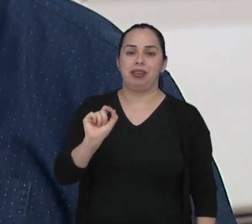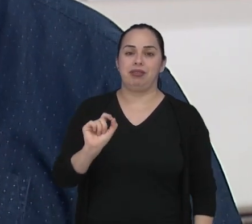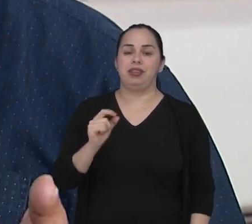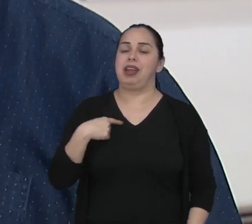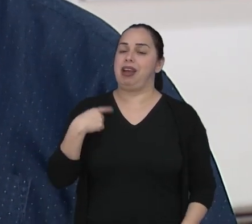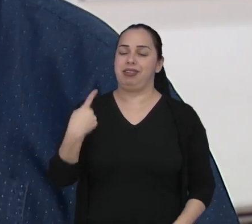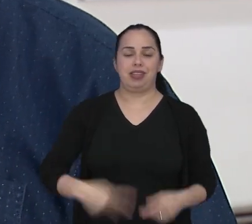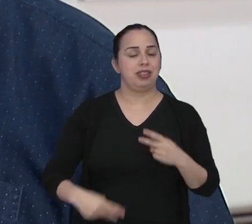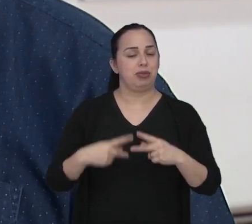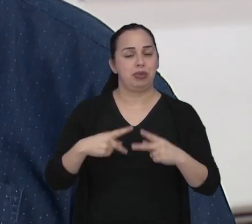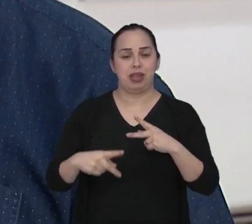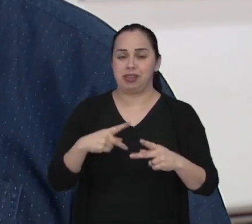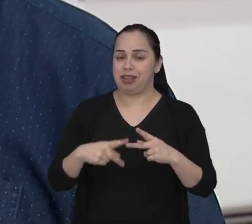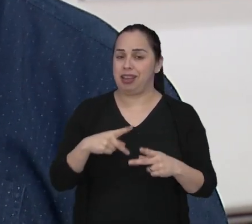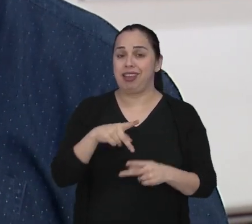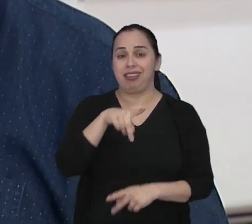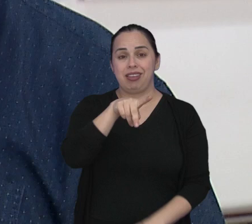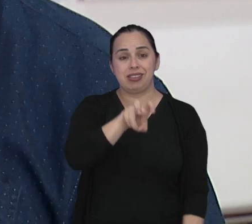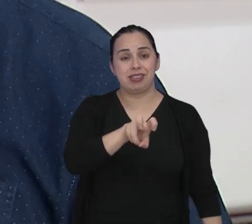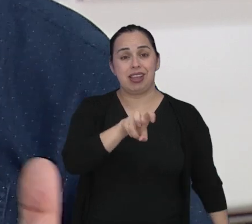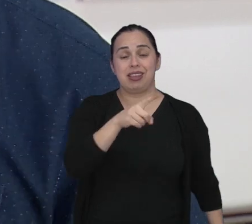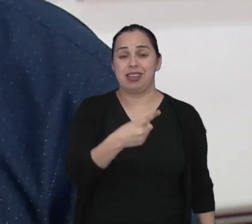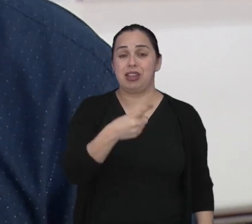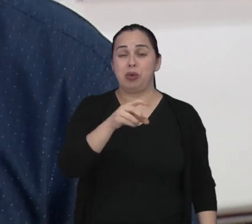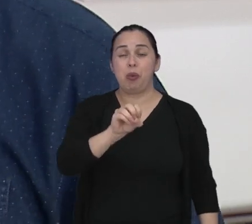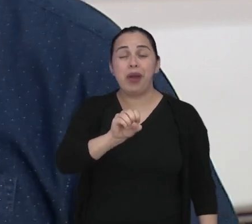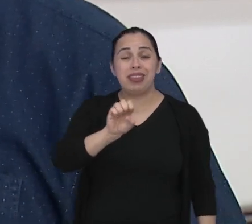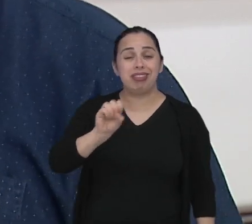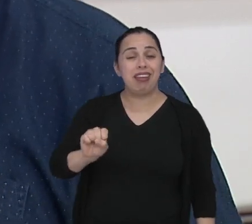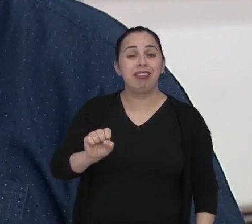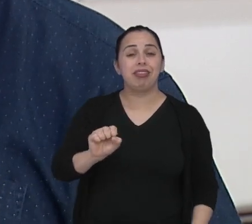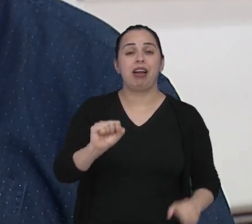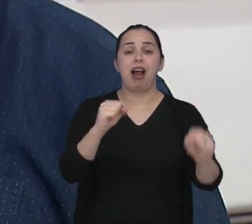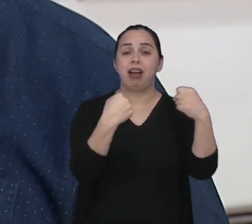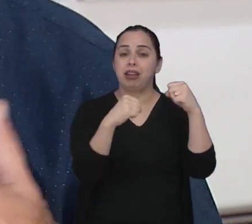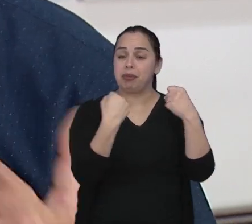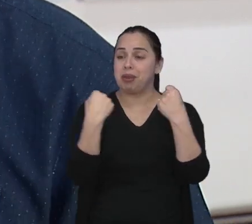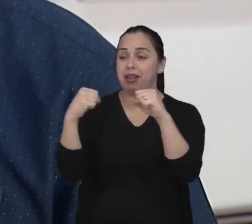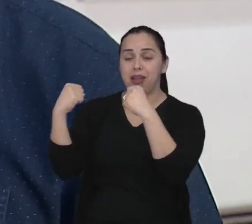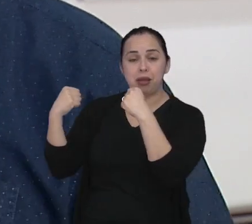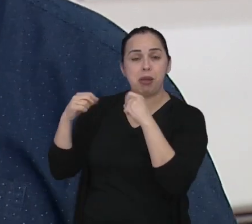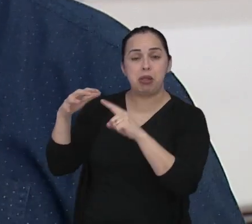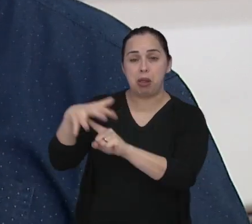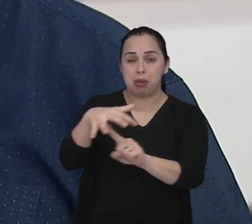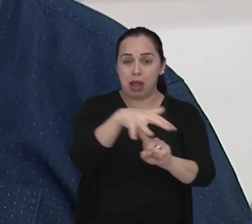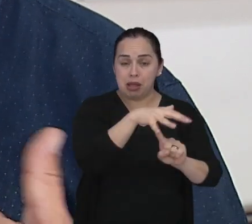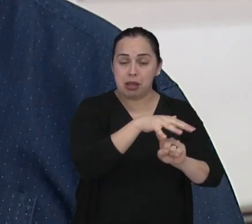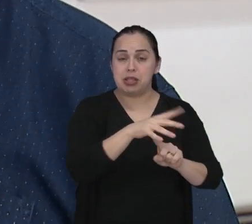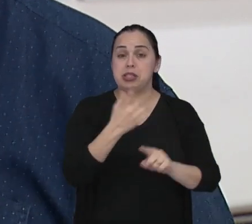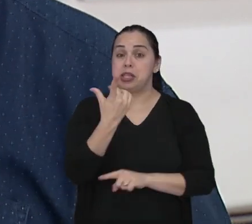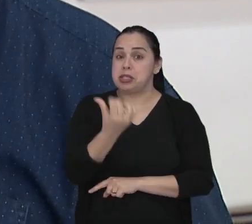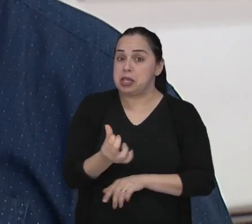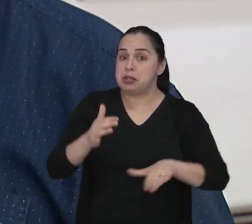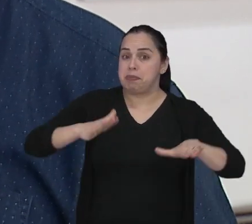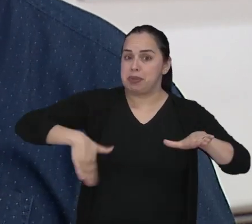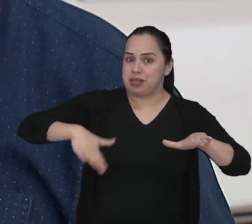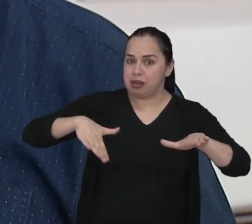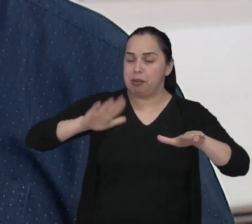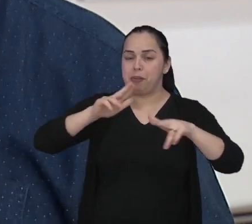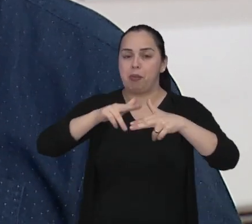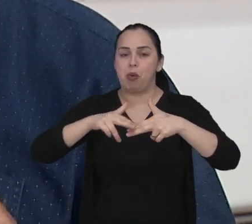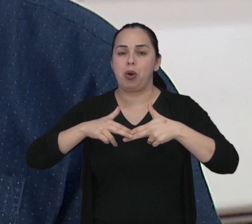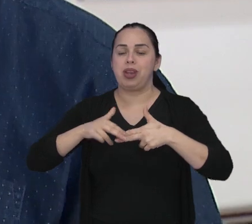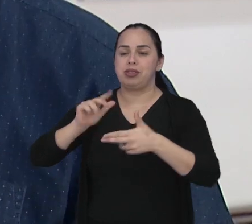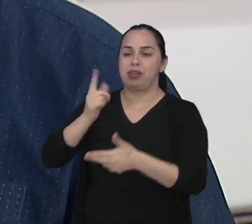que tange a prática e atividade física. A gente tem mais de 180 academias ao ar livre, vários equipamentos esportivos, mais de 16 piscinas.